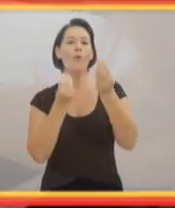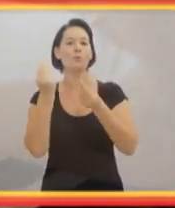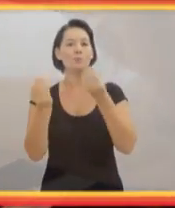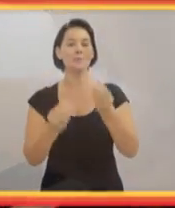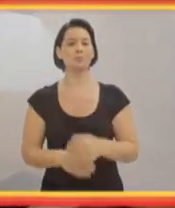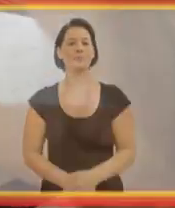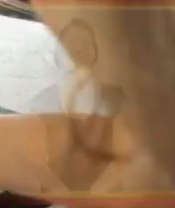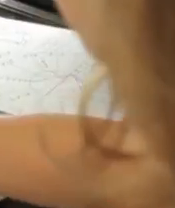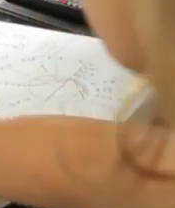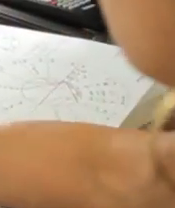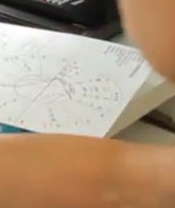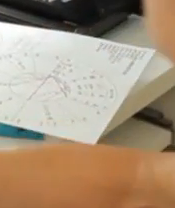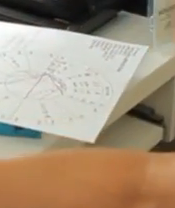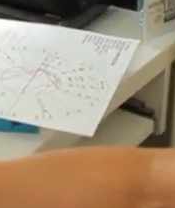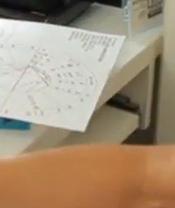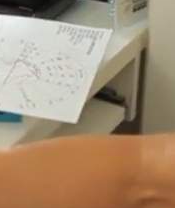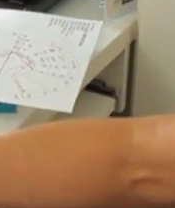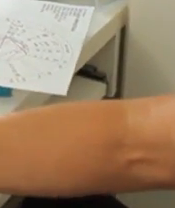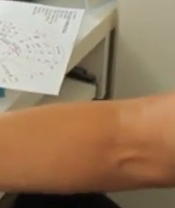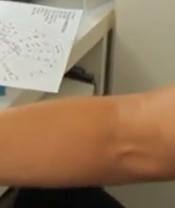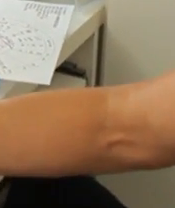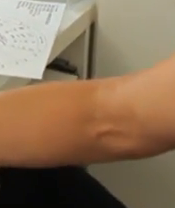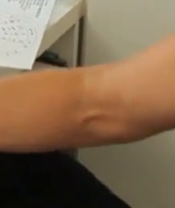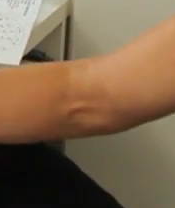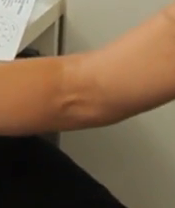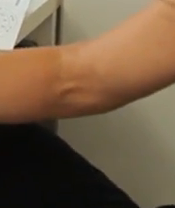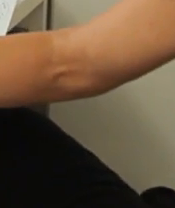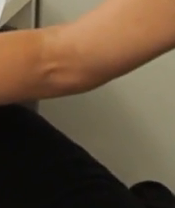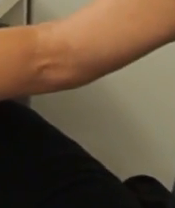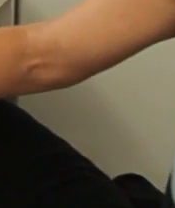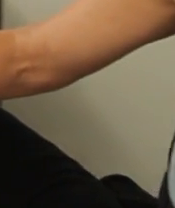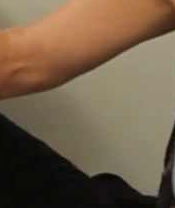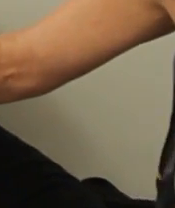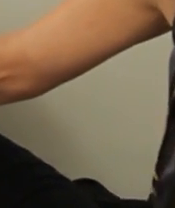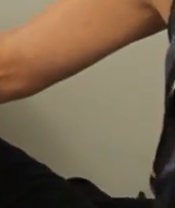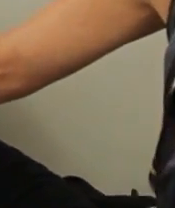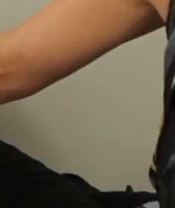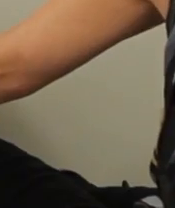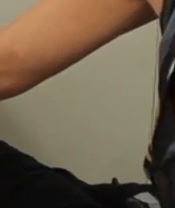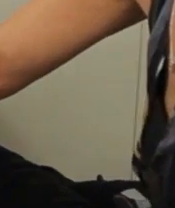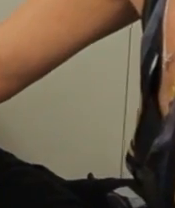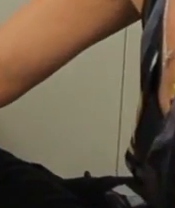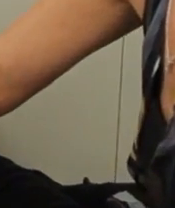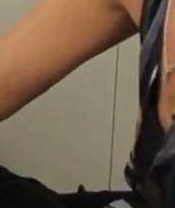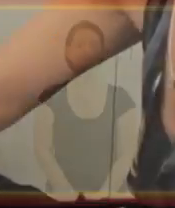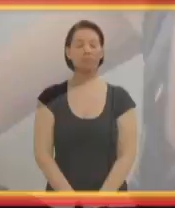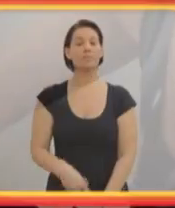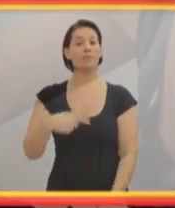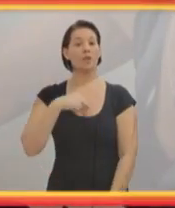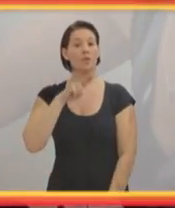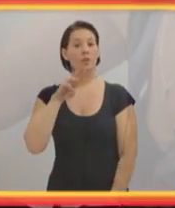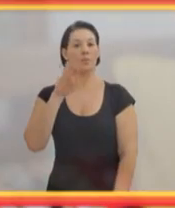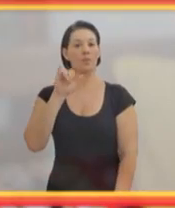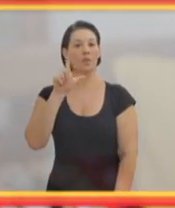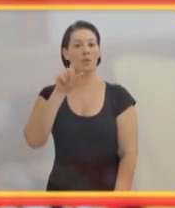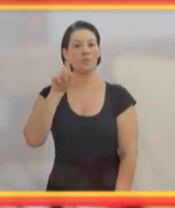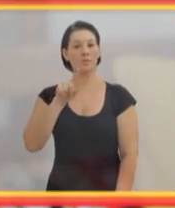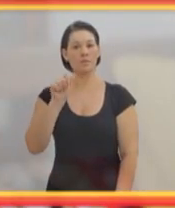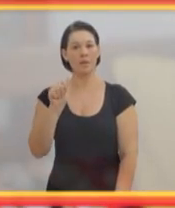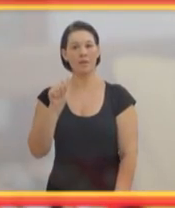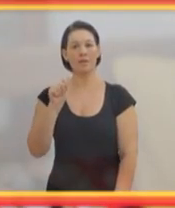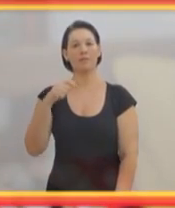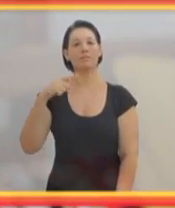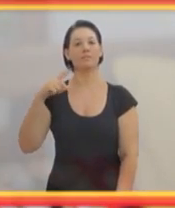Monitor com desenho de um mapa astral sobre uma mesa. Mulher sentada escreve um papel que reproduz o desenho do monitor. Meu nome é Wilza